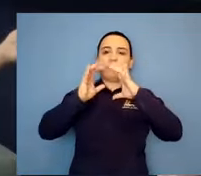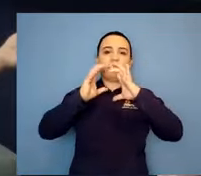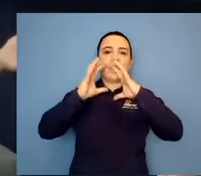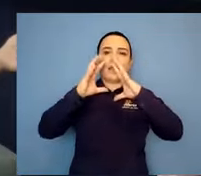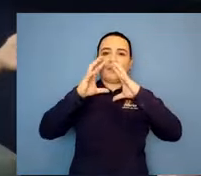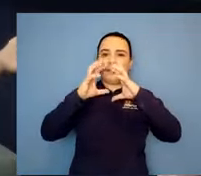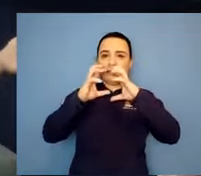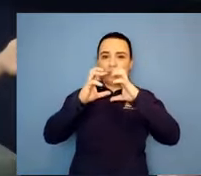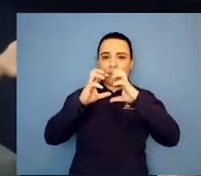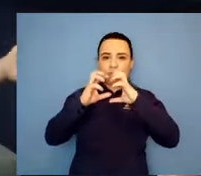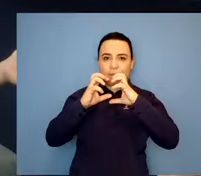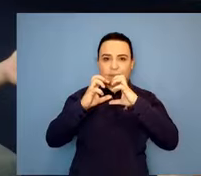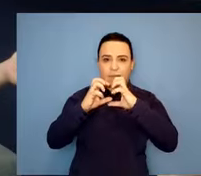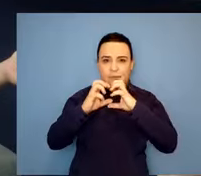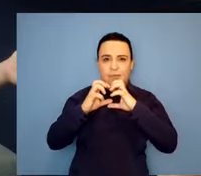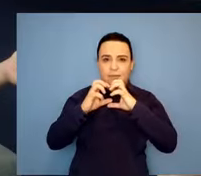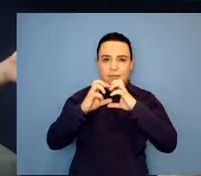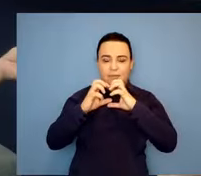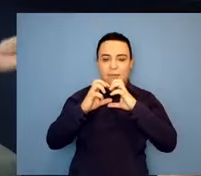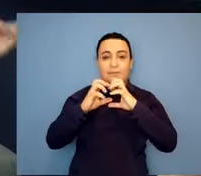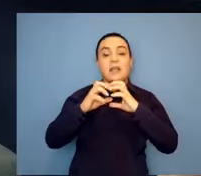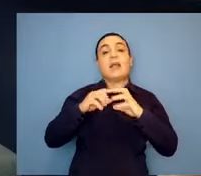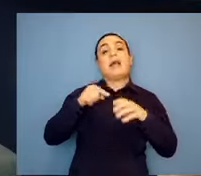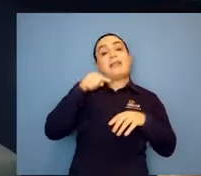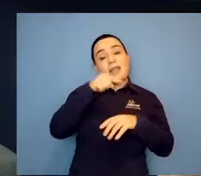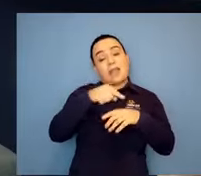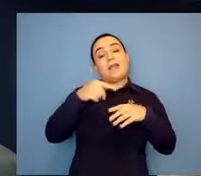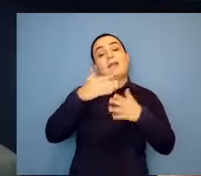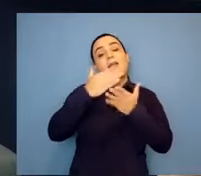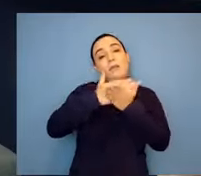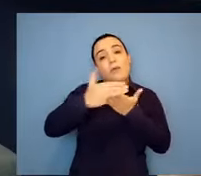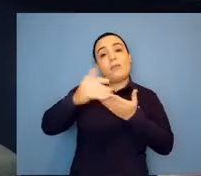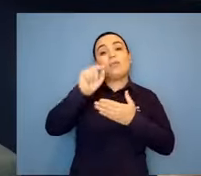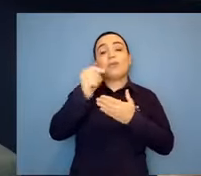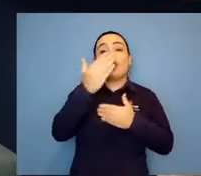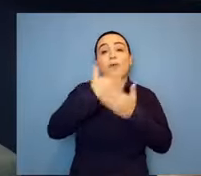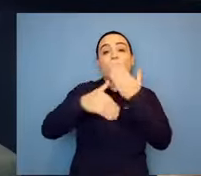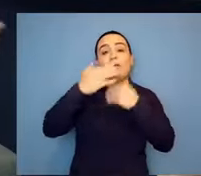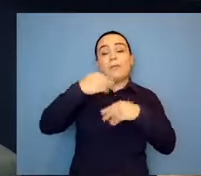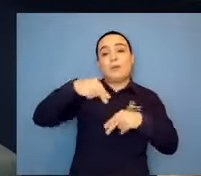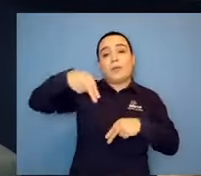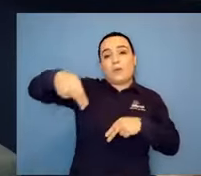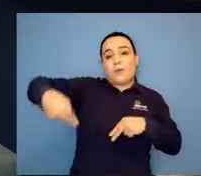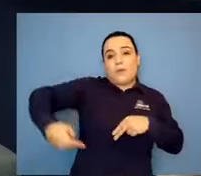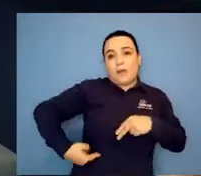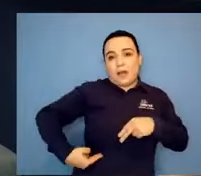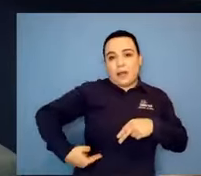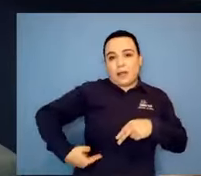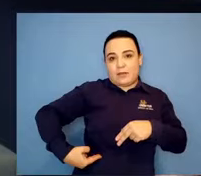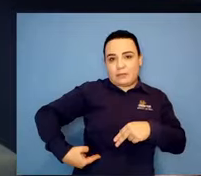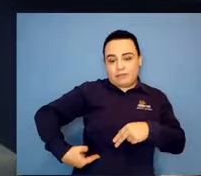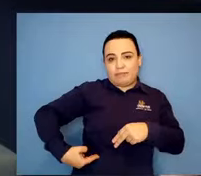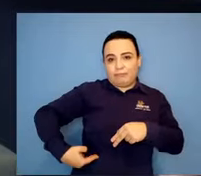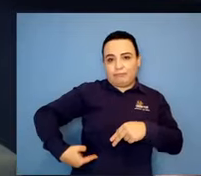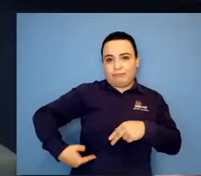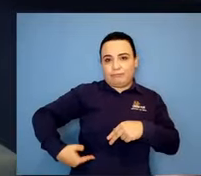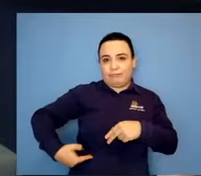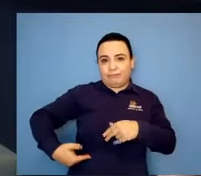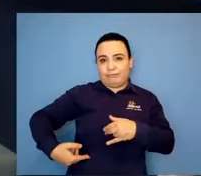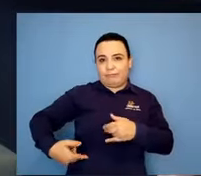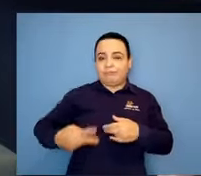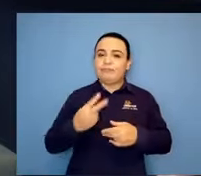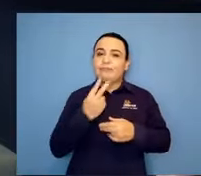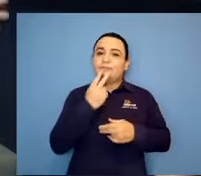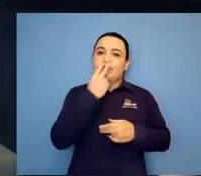a gastrostomia, para ele poder se alimentar. E isso aconteceu antes de fechar o diagnóstico, né? Porque